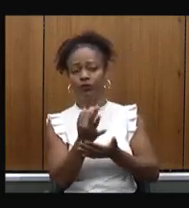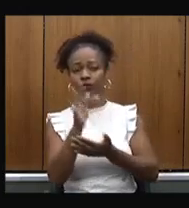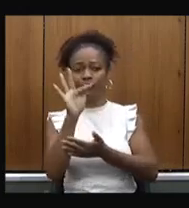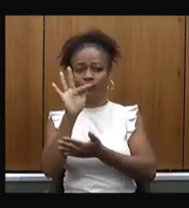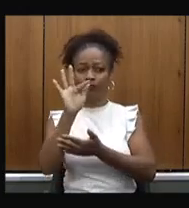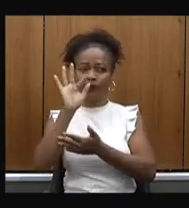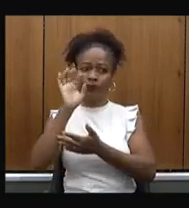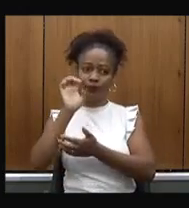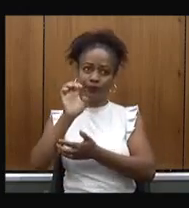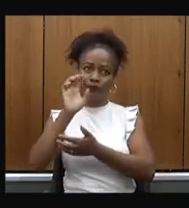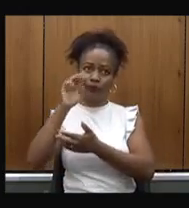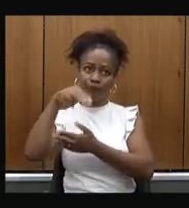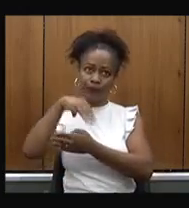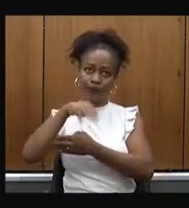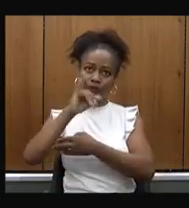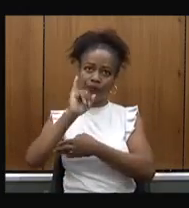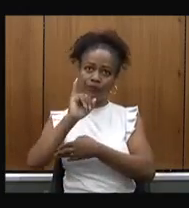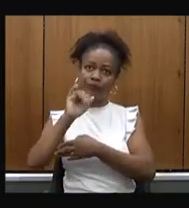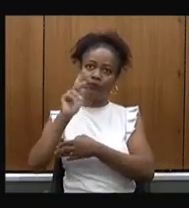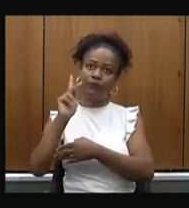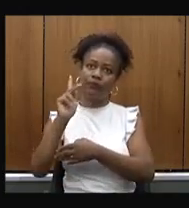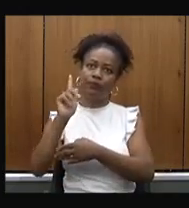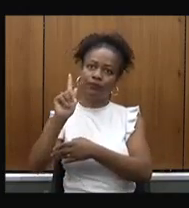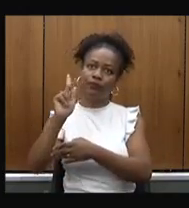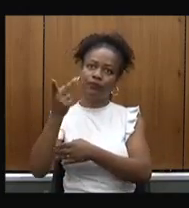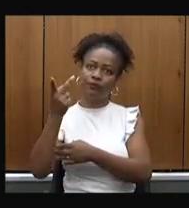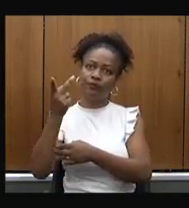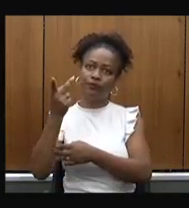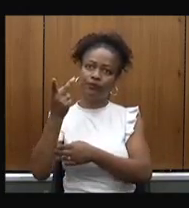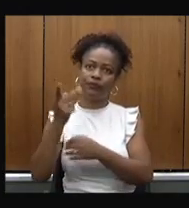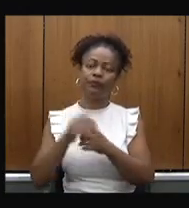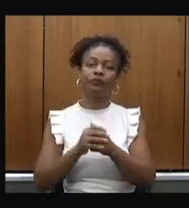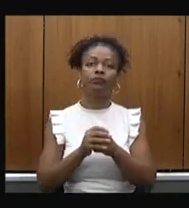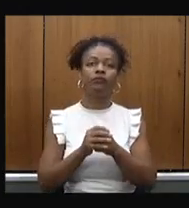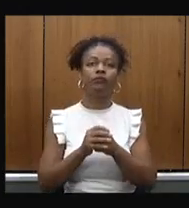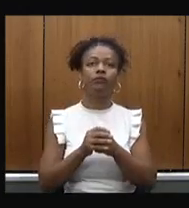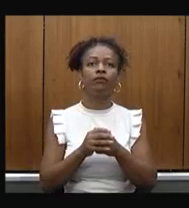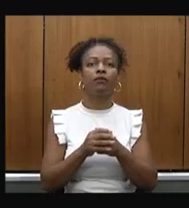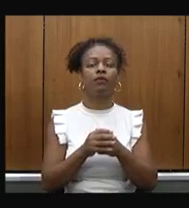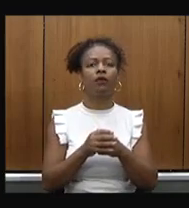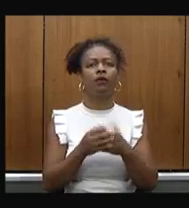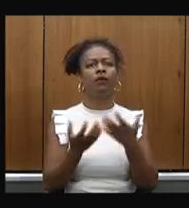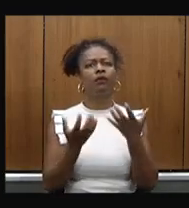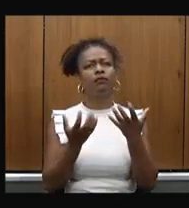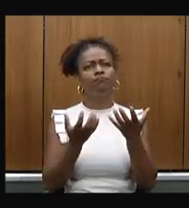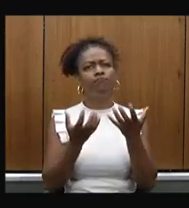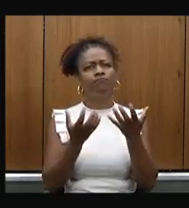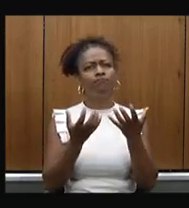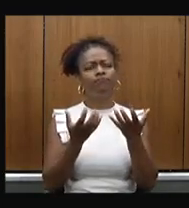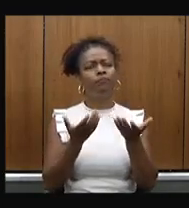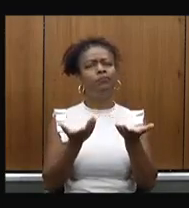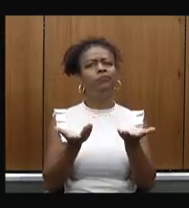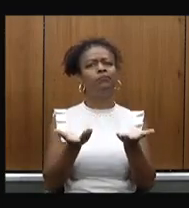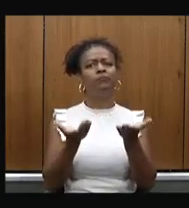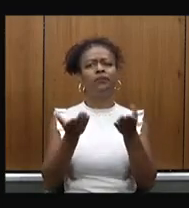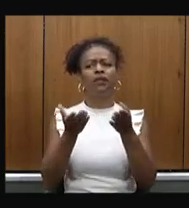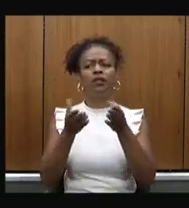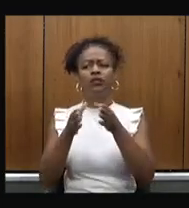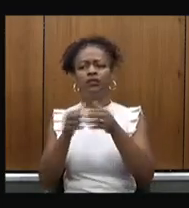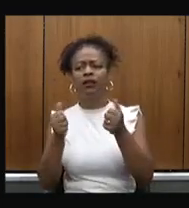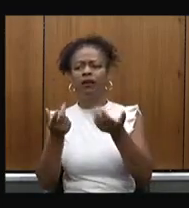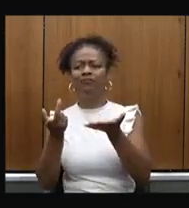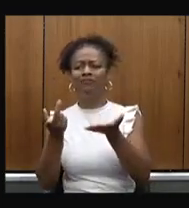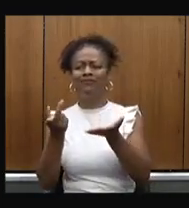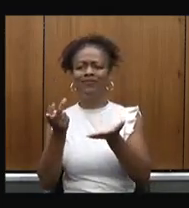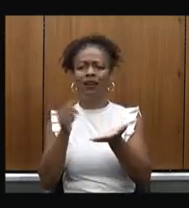eu gostaria de solicitar primeiro saber a veracidade disso e solicitar de